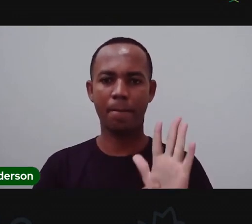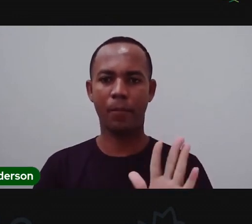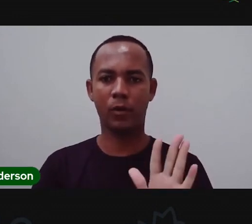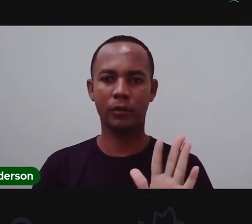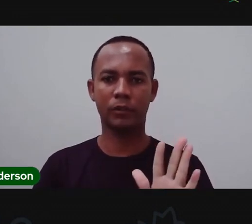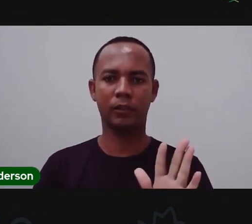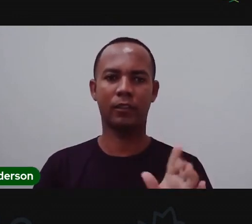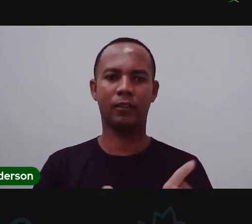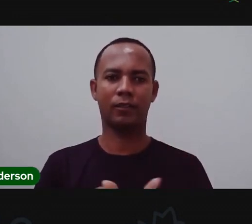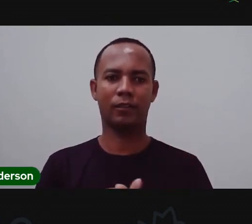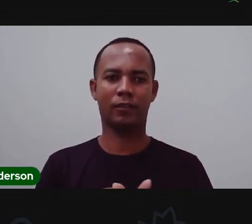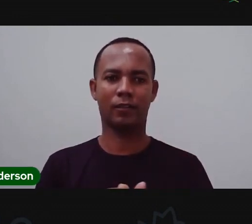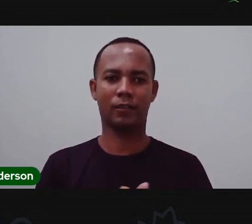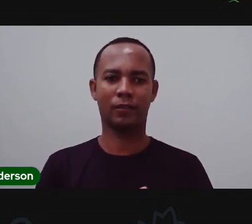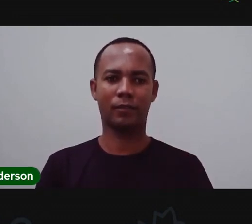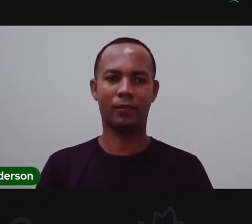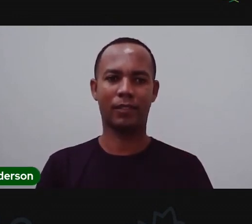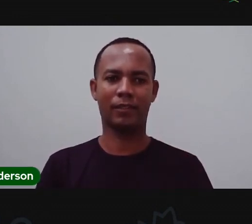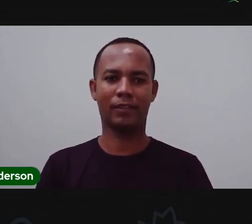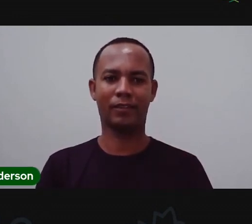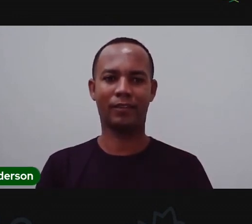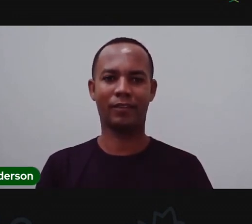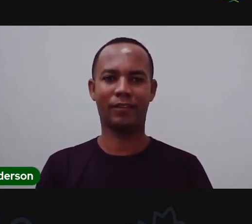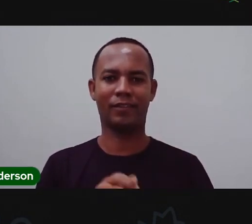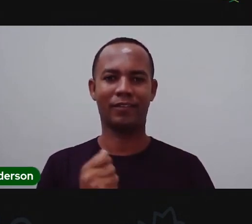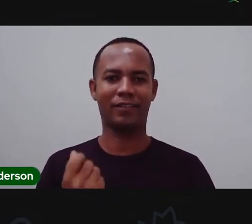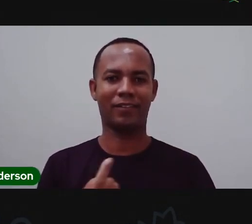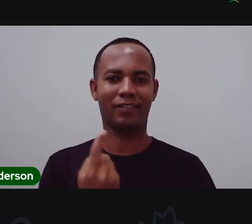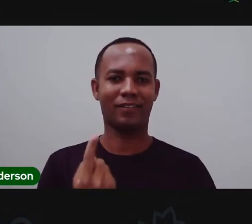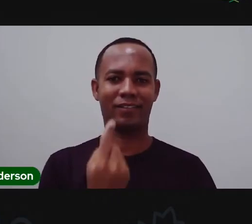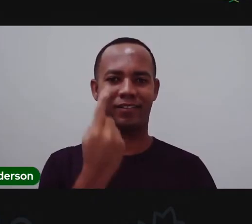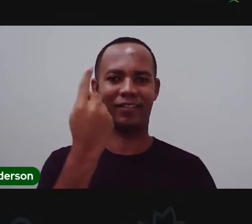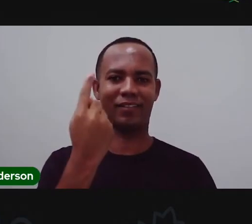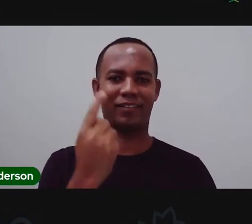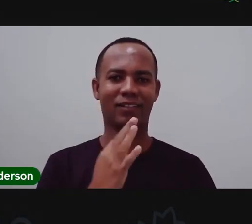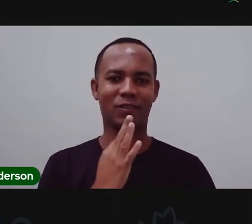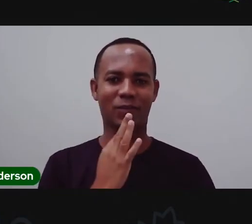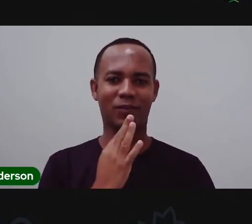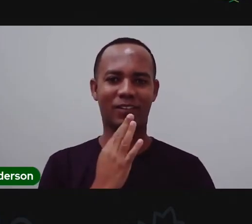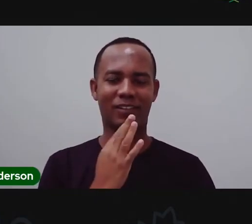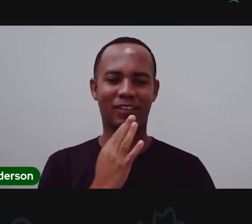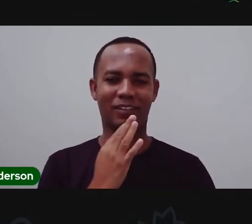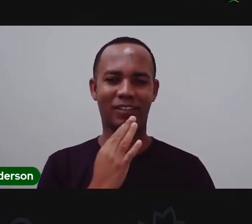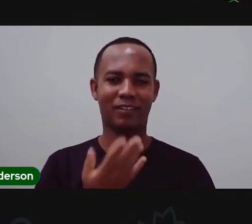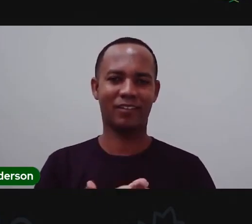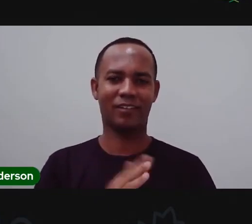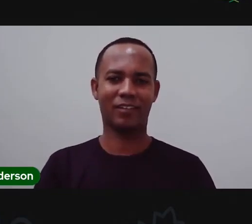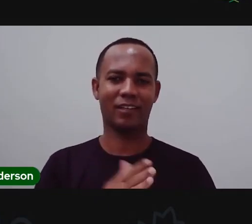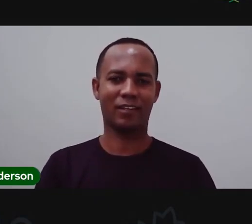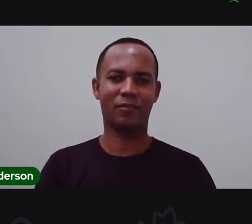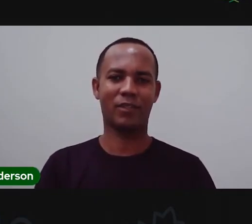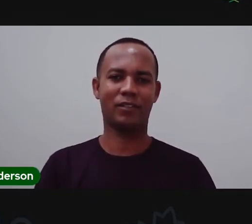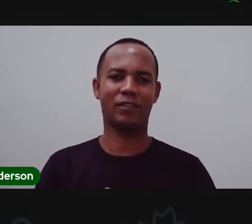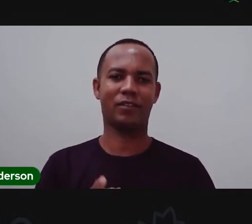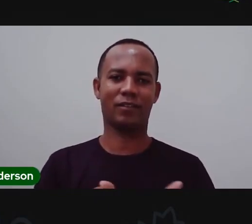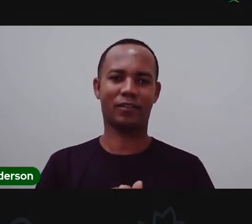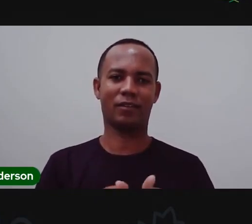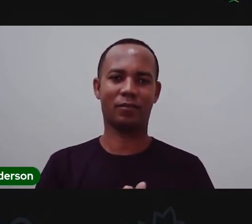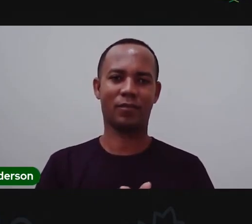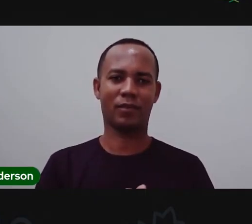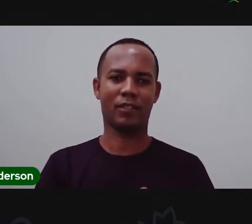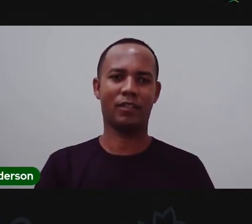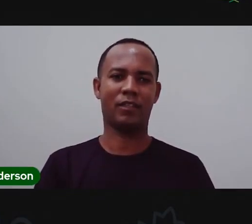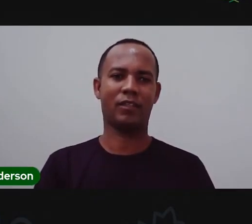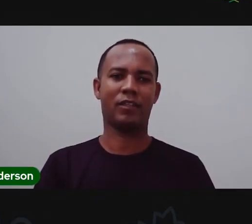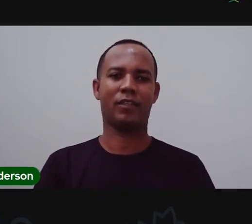O meu amigo Anderson, ele aqui do meu ladinho, conhecem Anderson? Interprete em Libras, tá? Para os